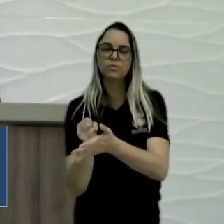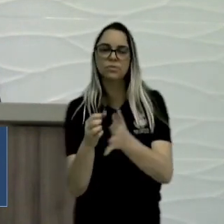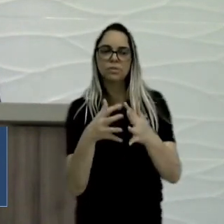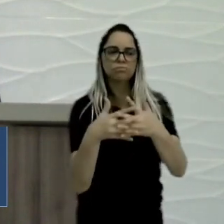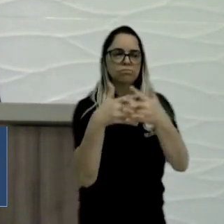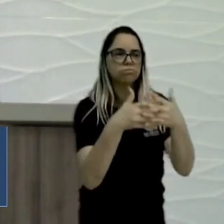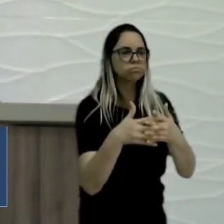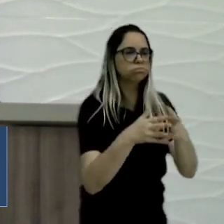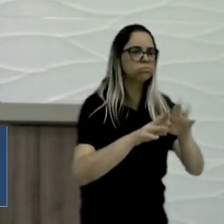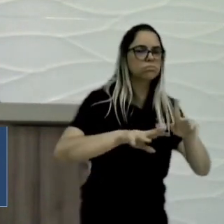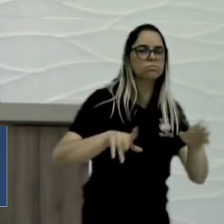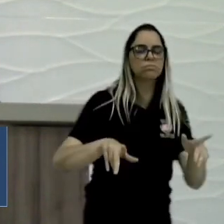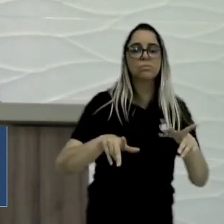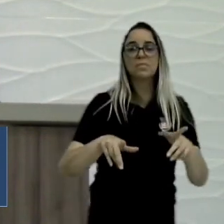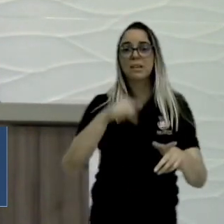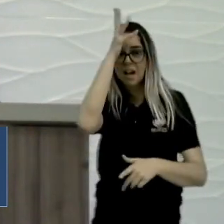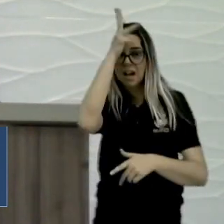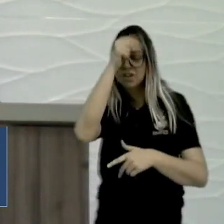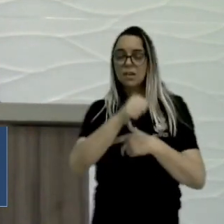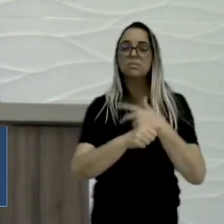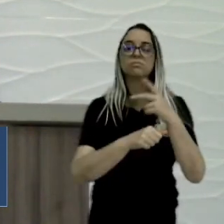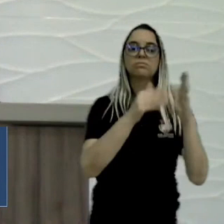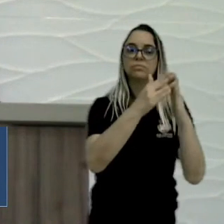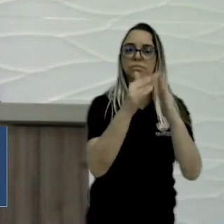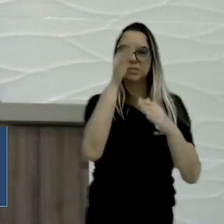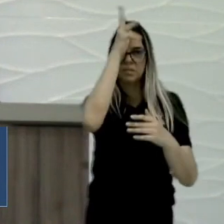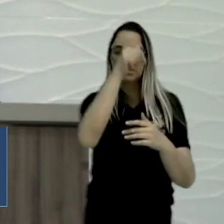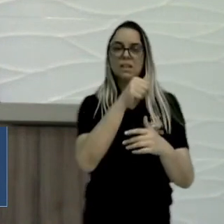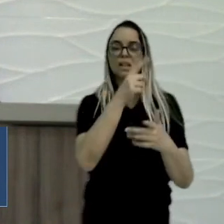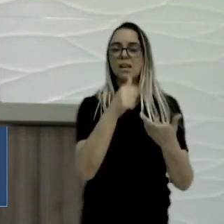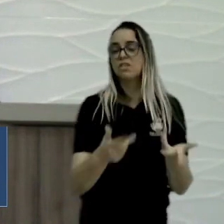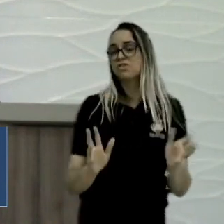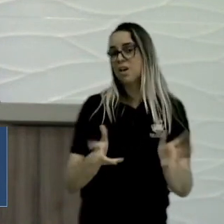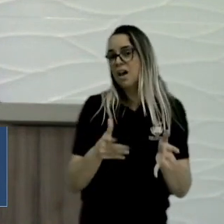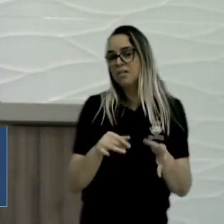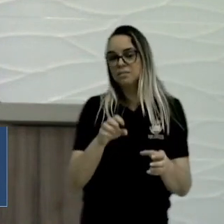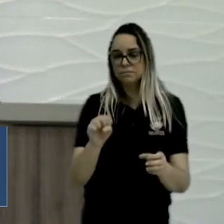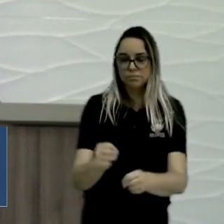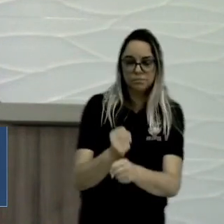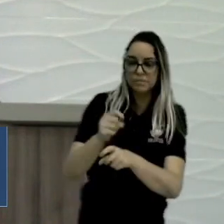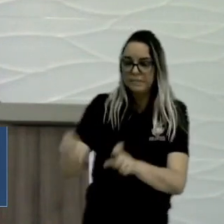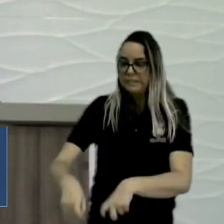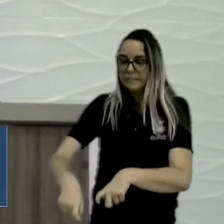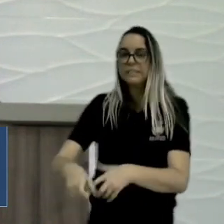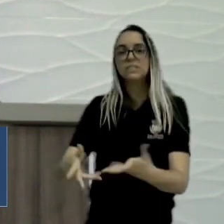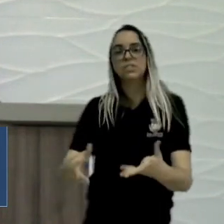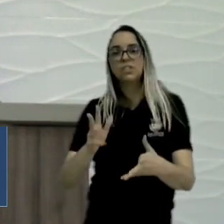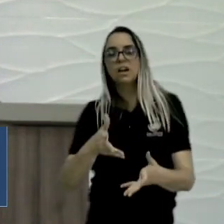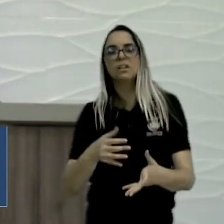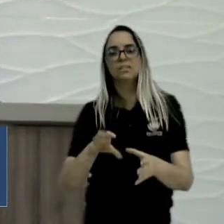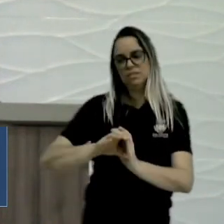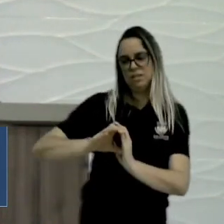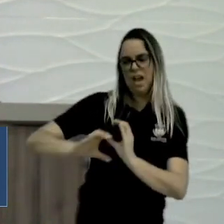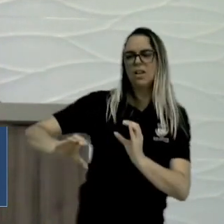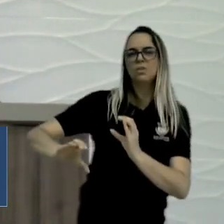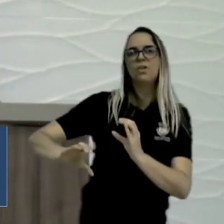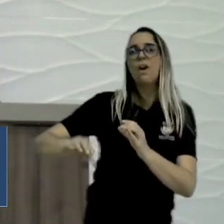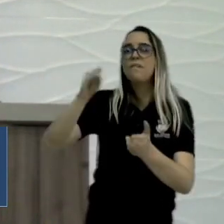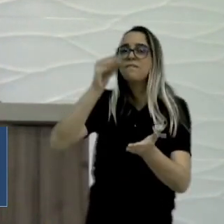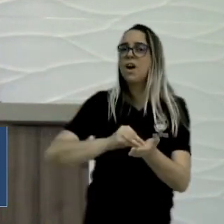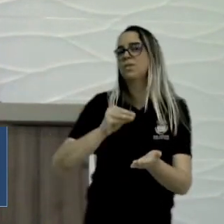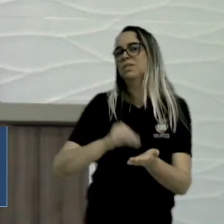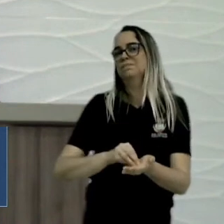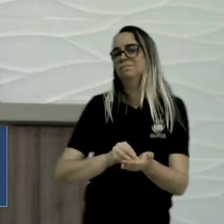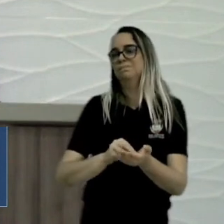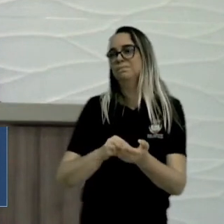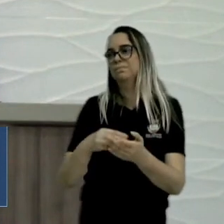pegaram a máquina da Granja Almeida e escavaram. Agora os cantos para colocar lá, a competência não disponibilizava, porque